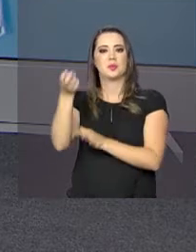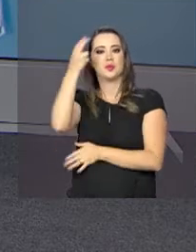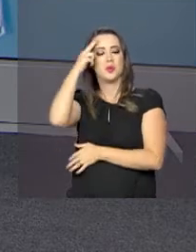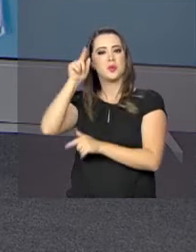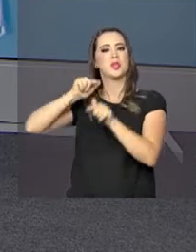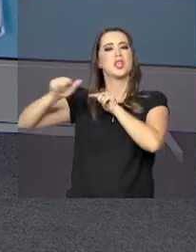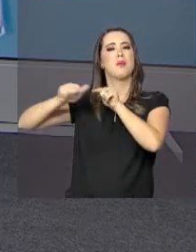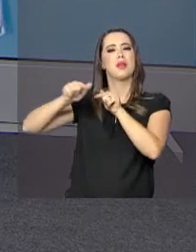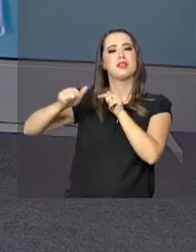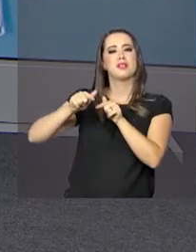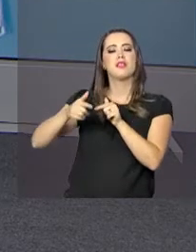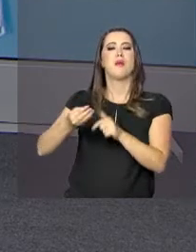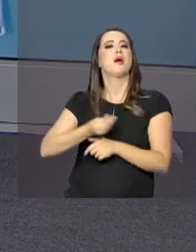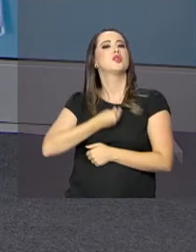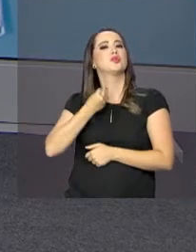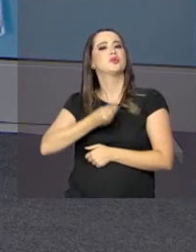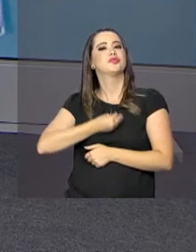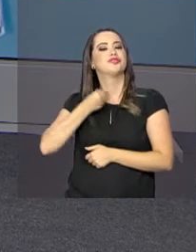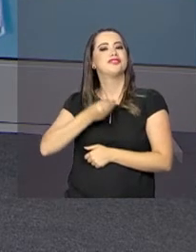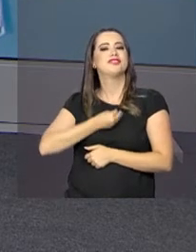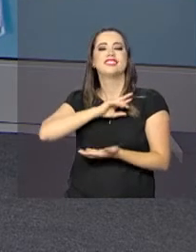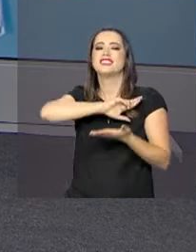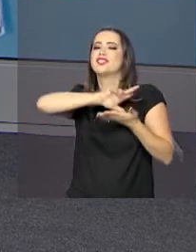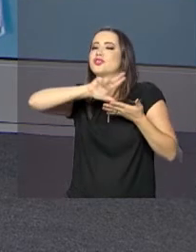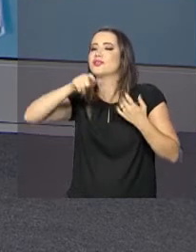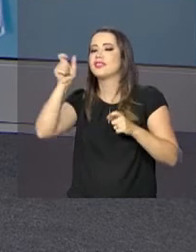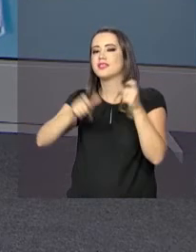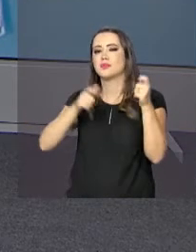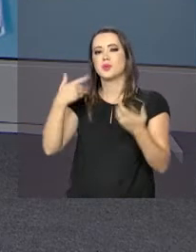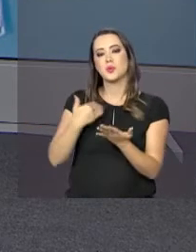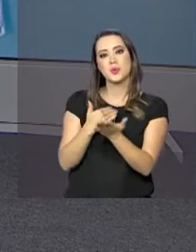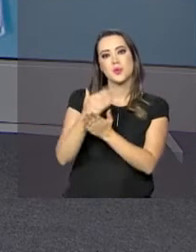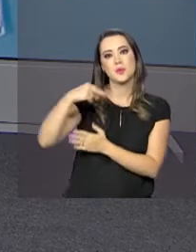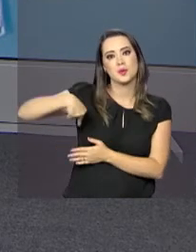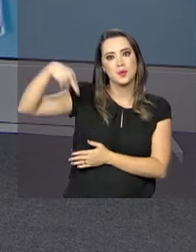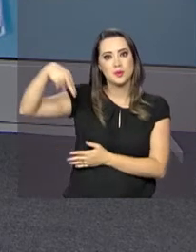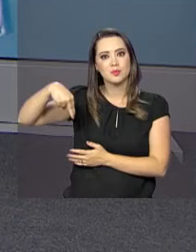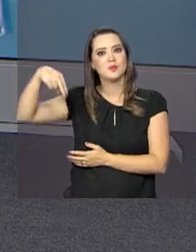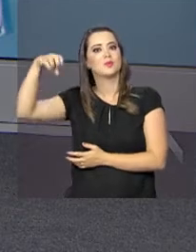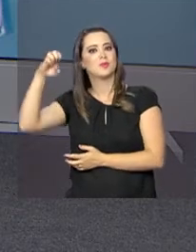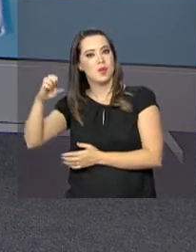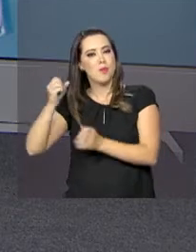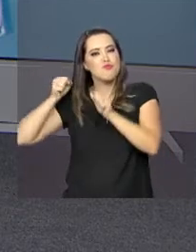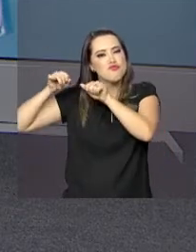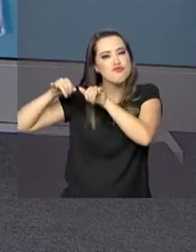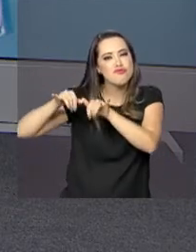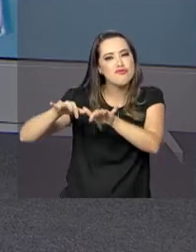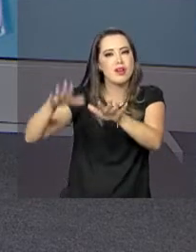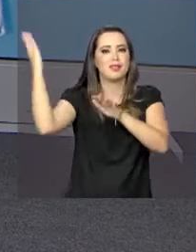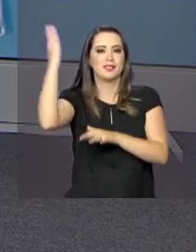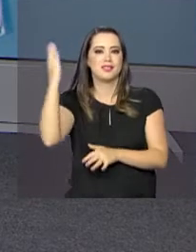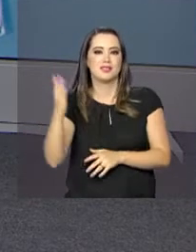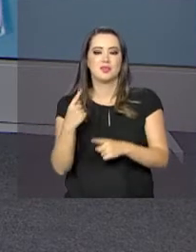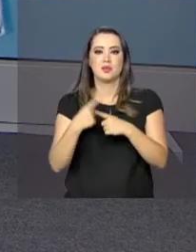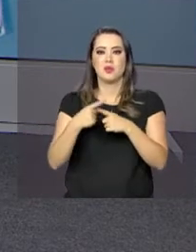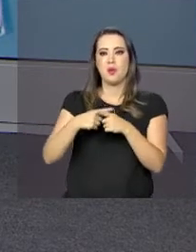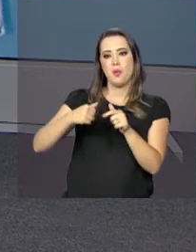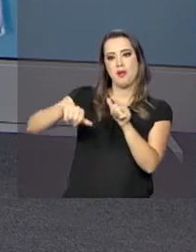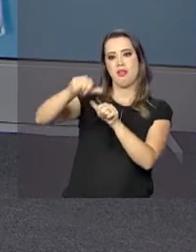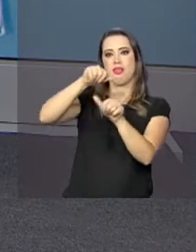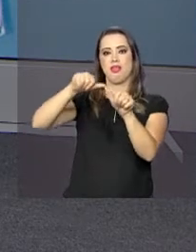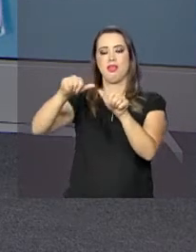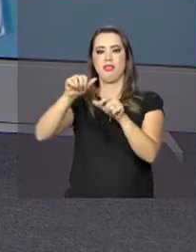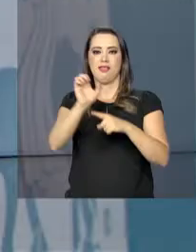ofício e meio de sobrevivência de muita gente, tem origem no Norte e no Nordeste, mas se espalhou por todo o país graças à